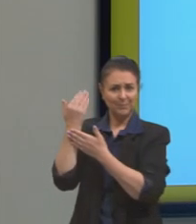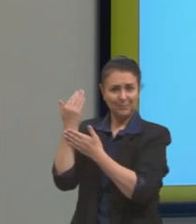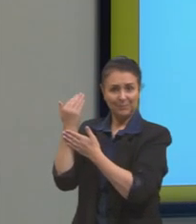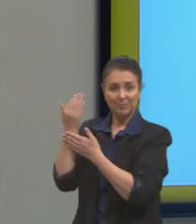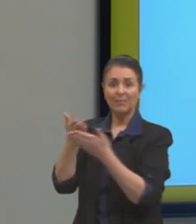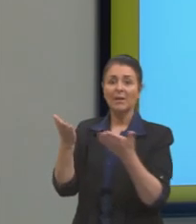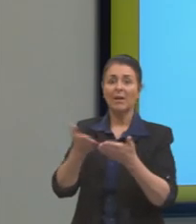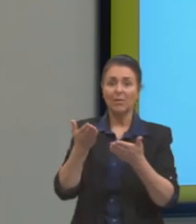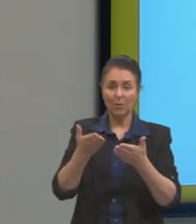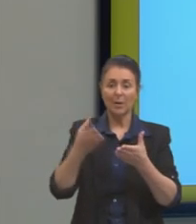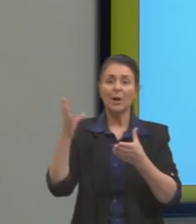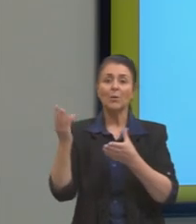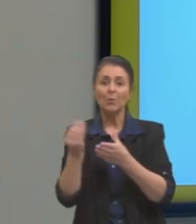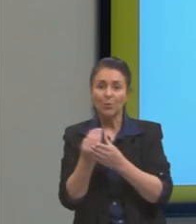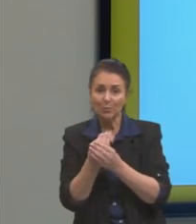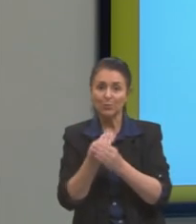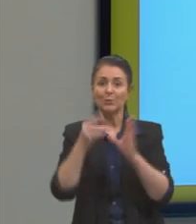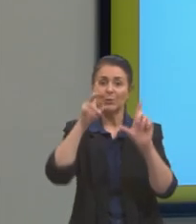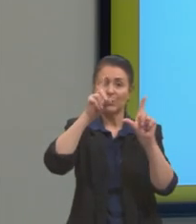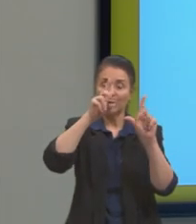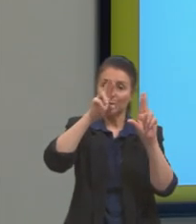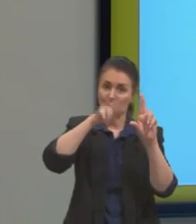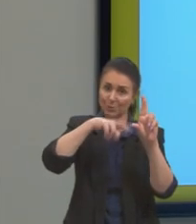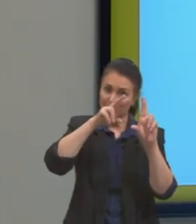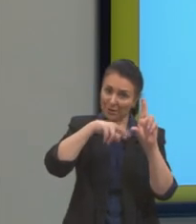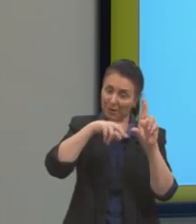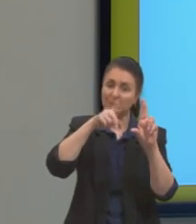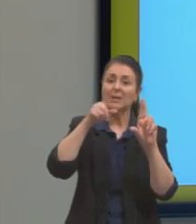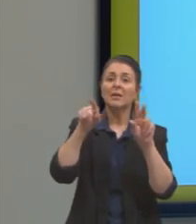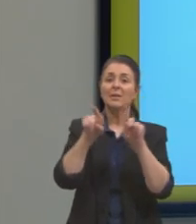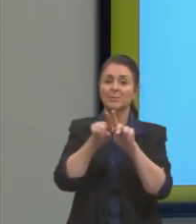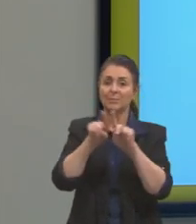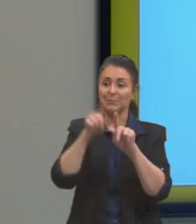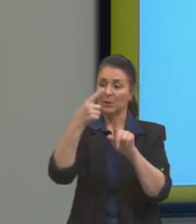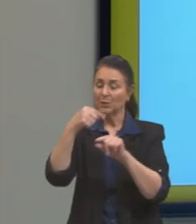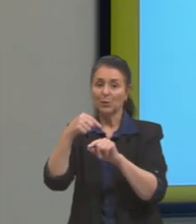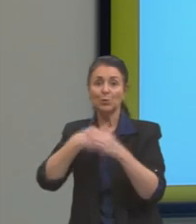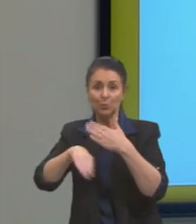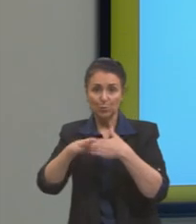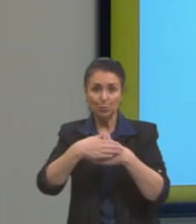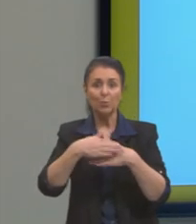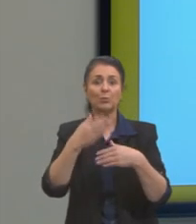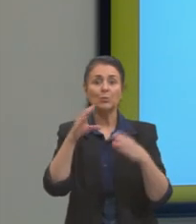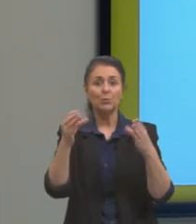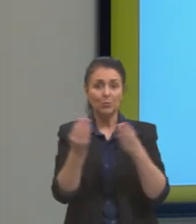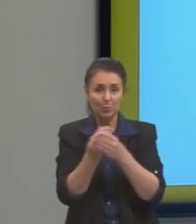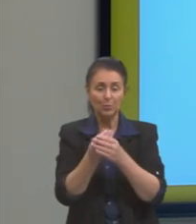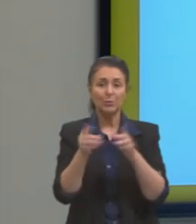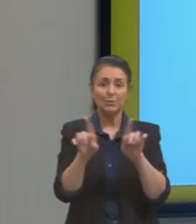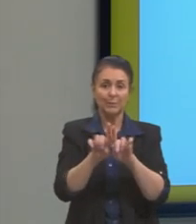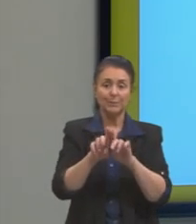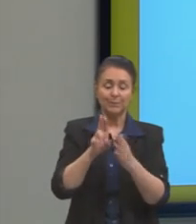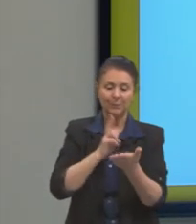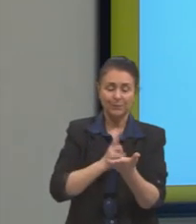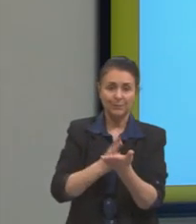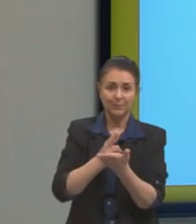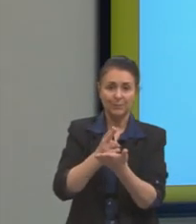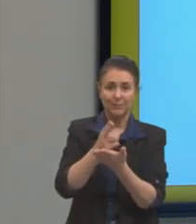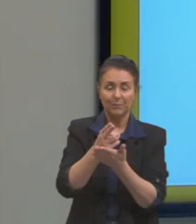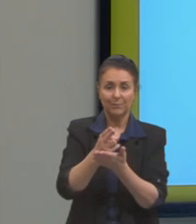que o conjunto dos reais compreende todos os outros dois, ou melhor, todos os outros conjuntos. Continuando, então,